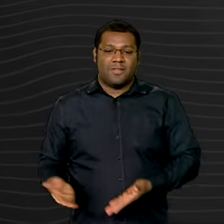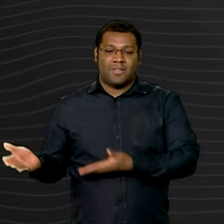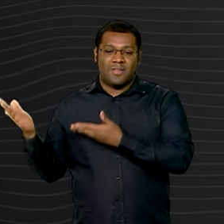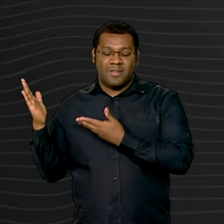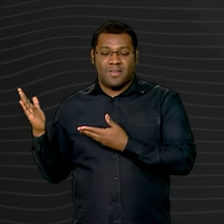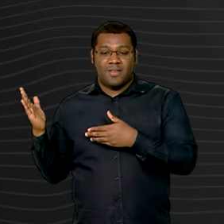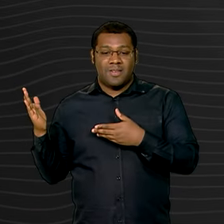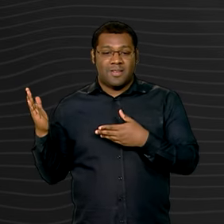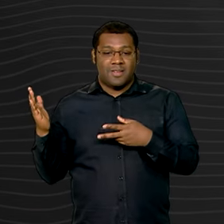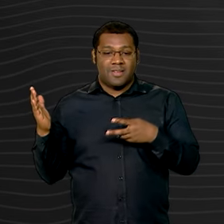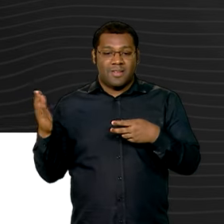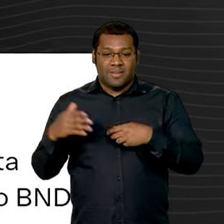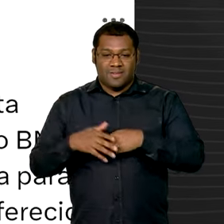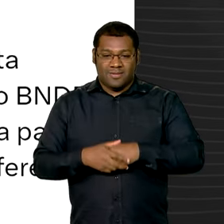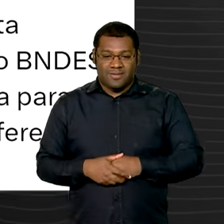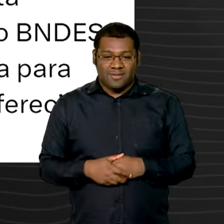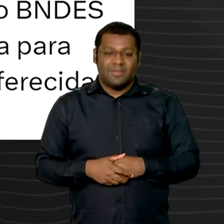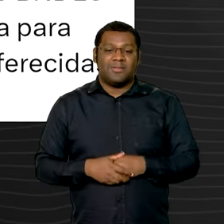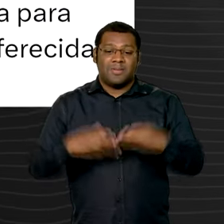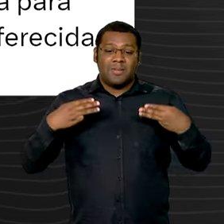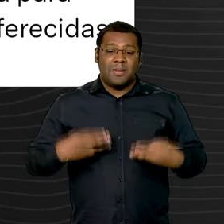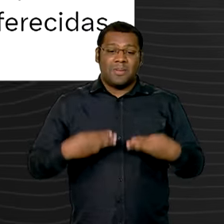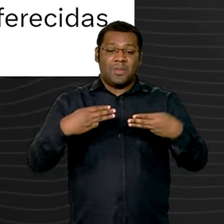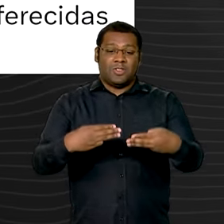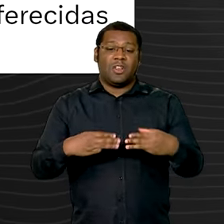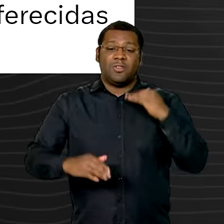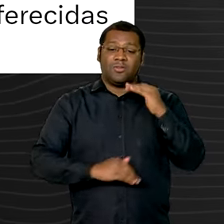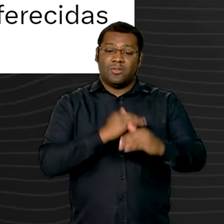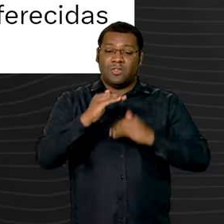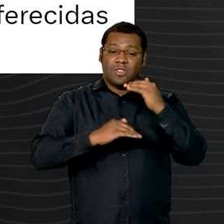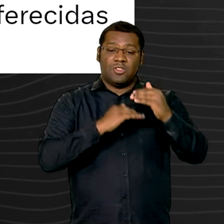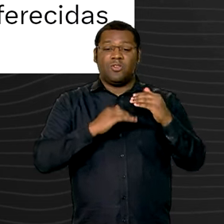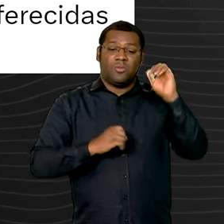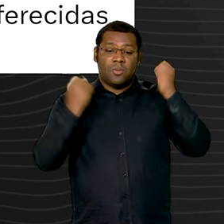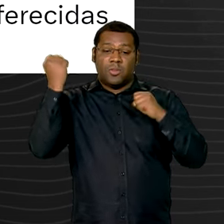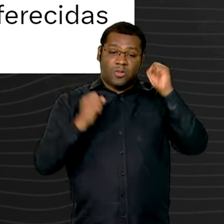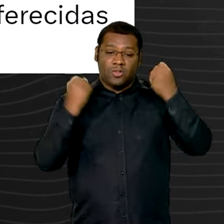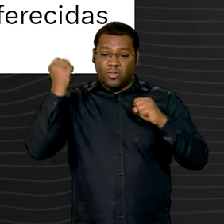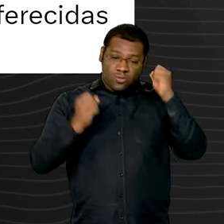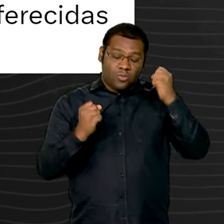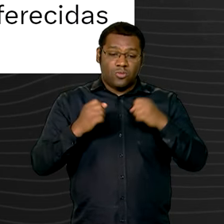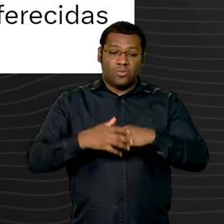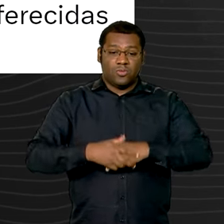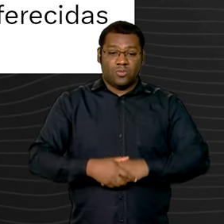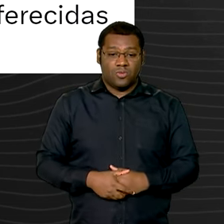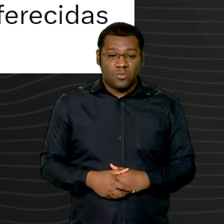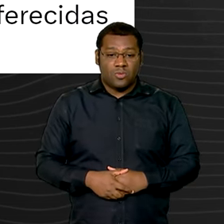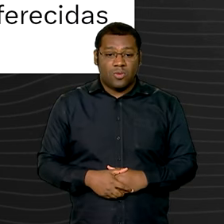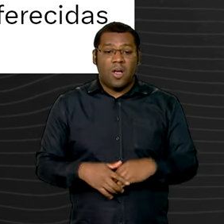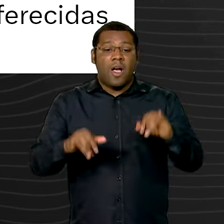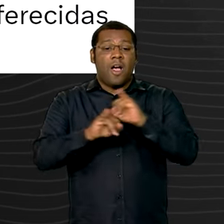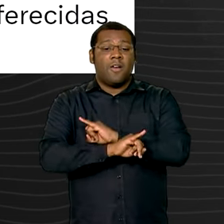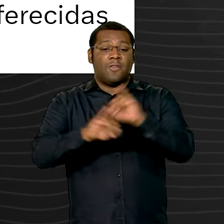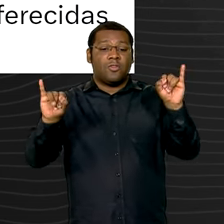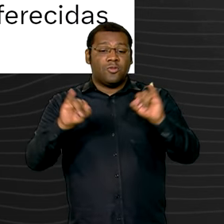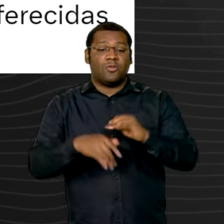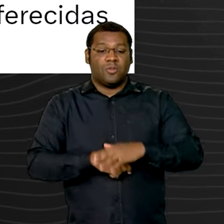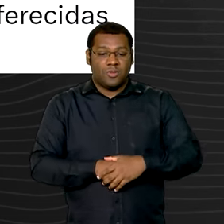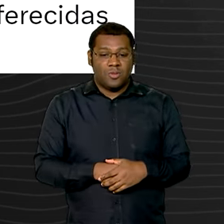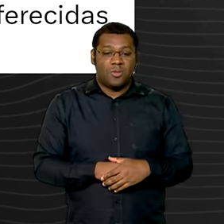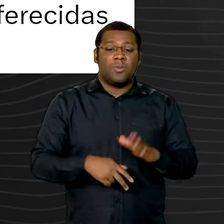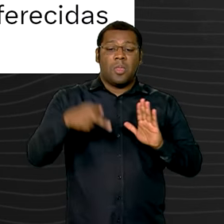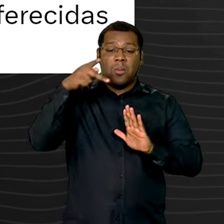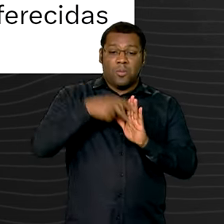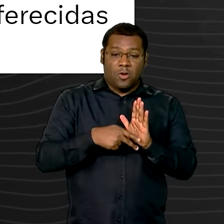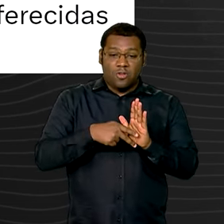o antigo Twitter dos ministérios. O Ministério do Desenvolvimento, Indústria, Comércio e Serviços informou que o programa Nova